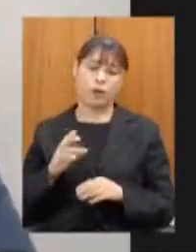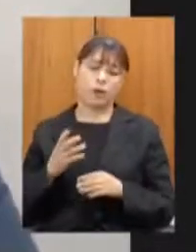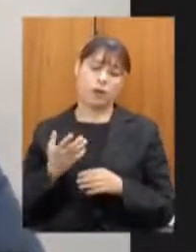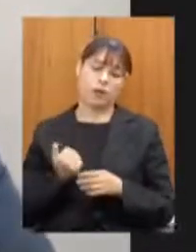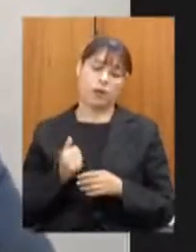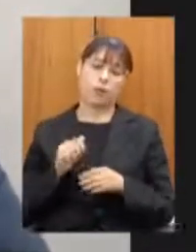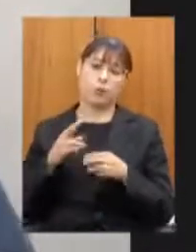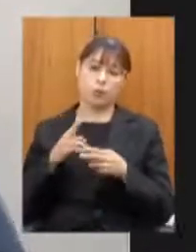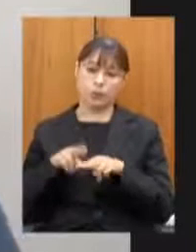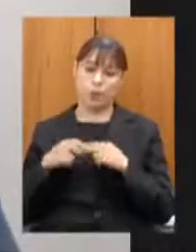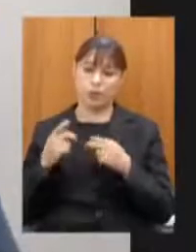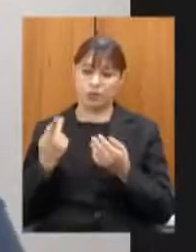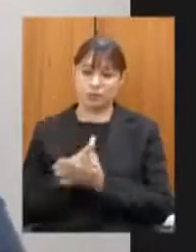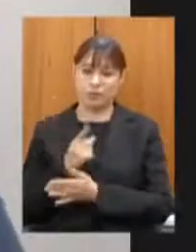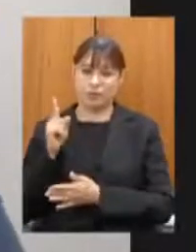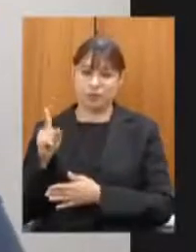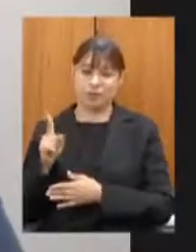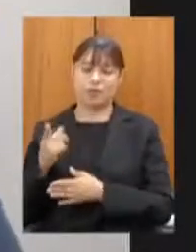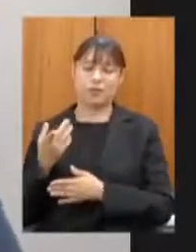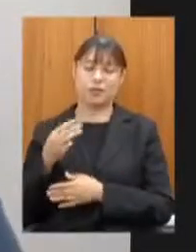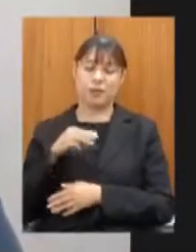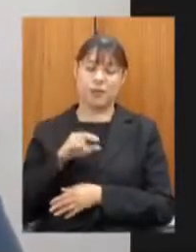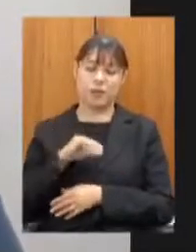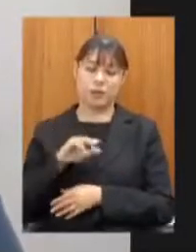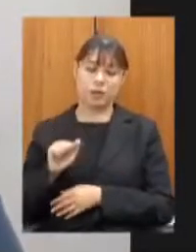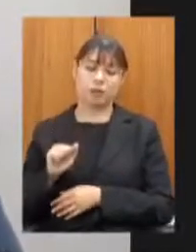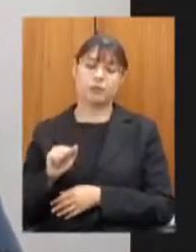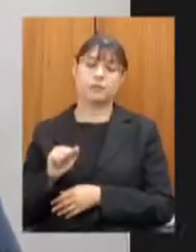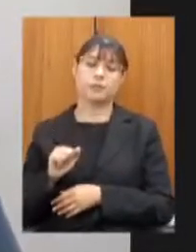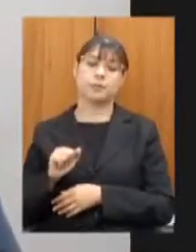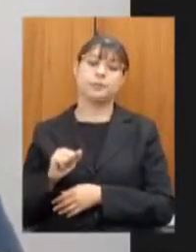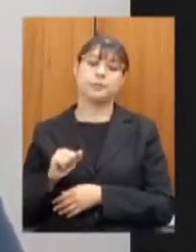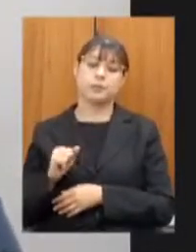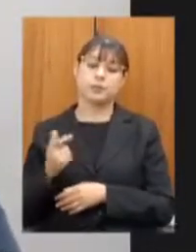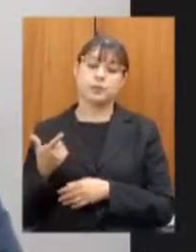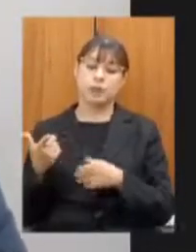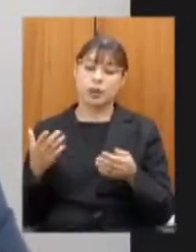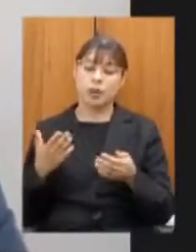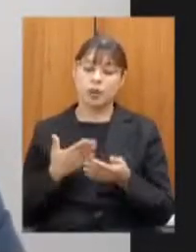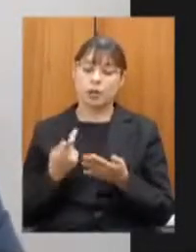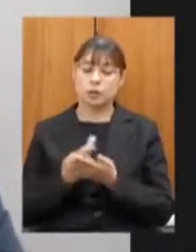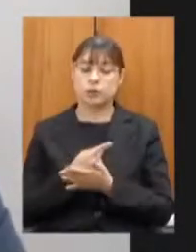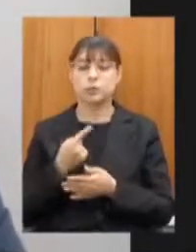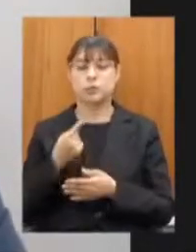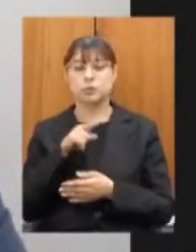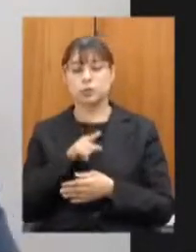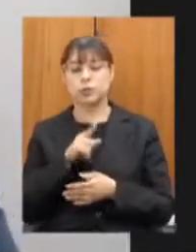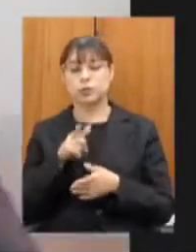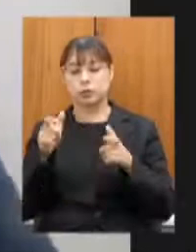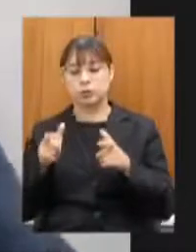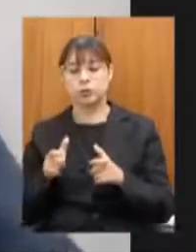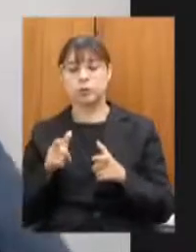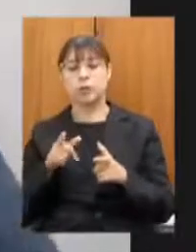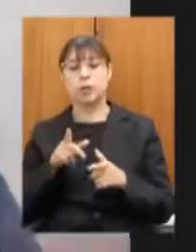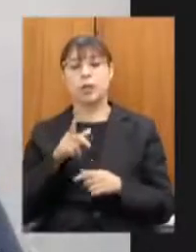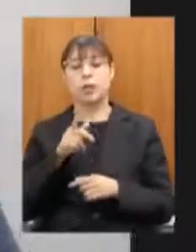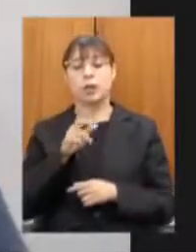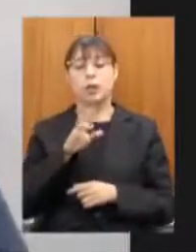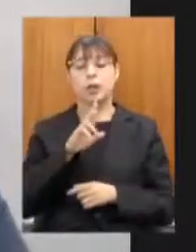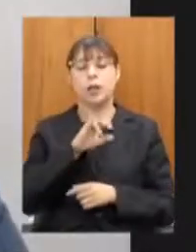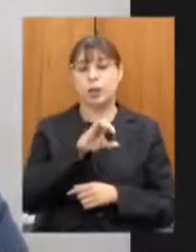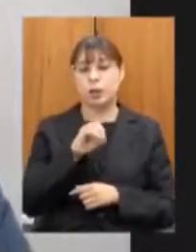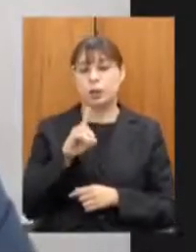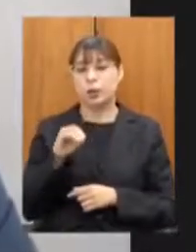pega um pouco aquela região da bacia do Rio Doce novamente outra tragédia